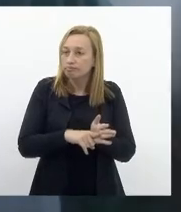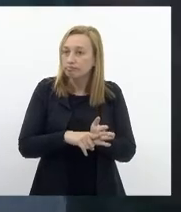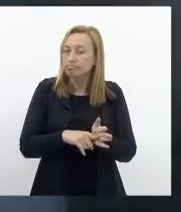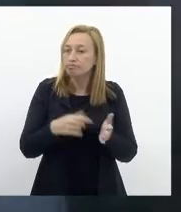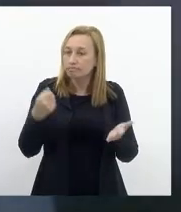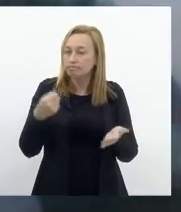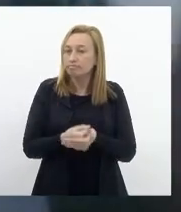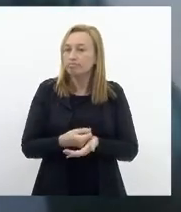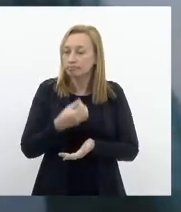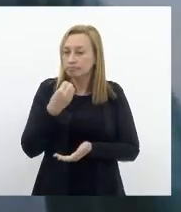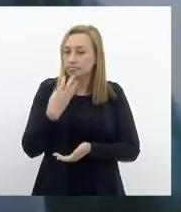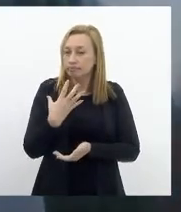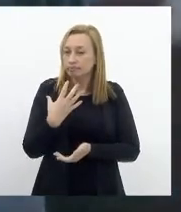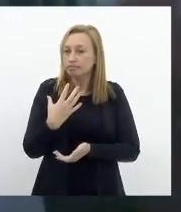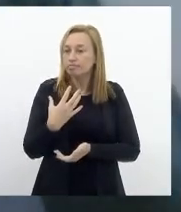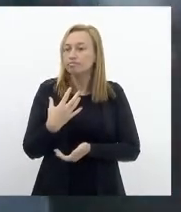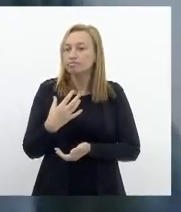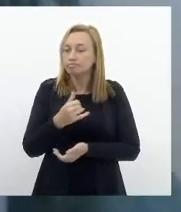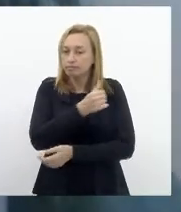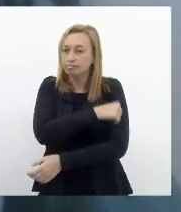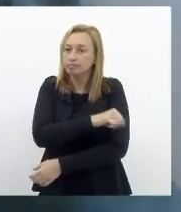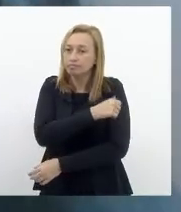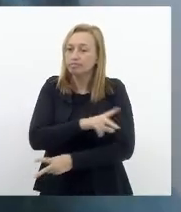paga, que é o que o Rio merece.